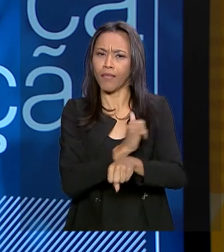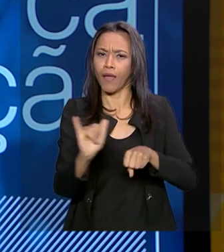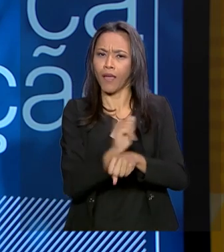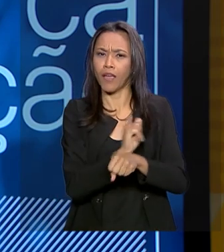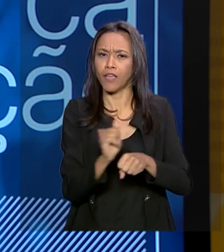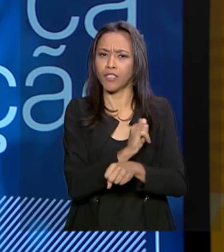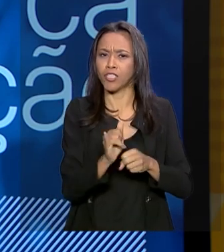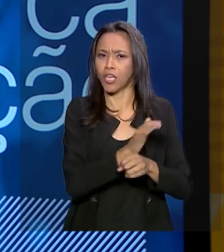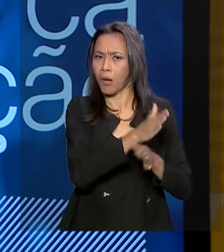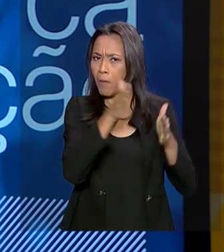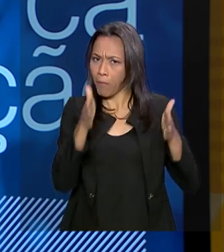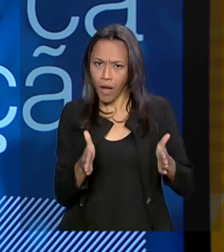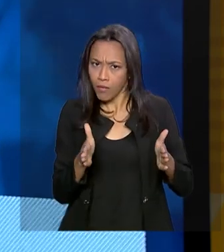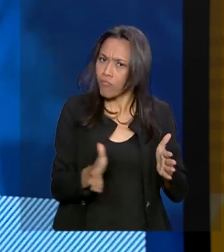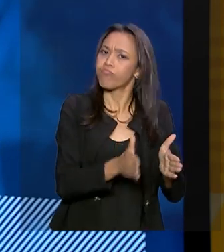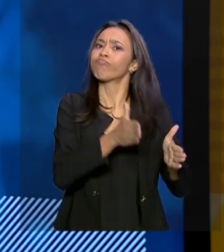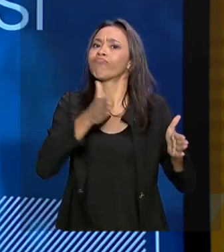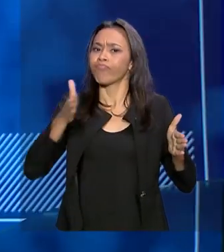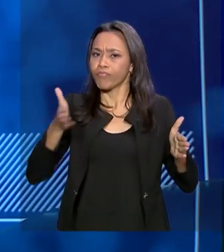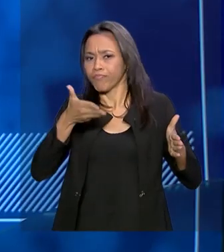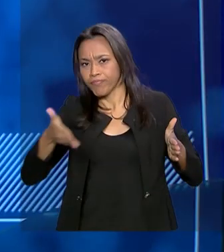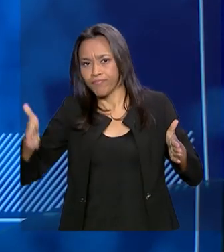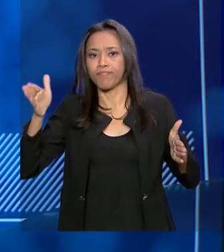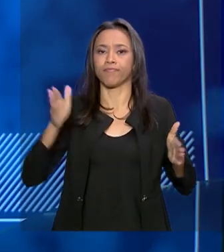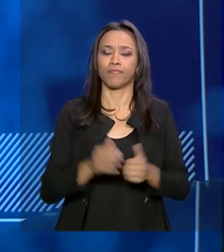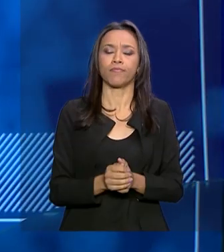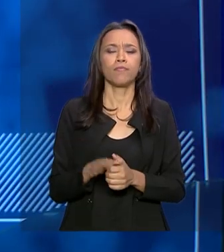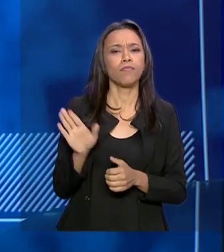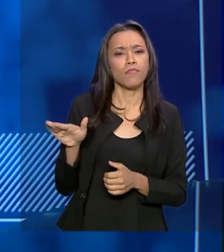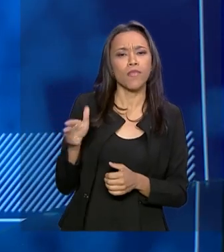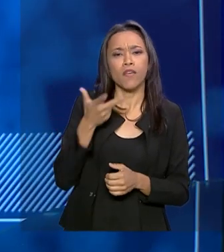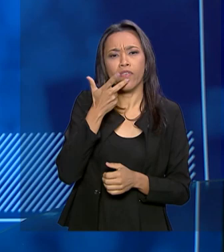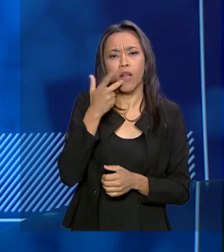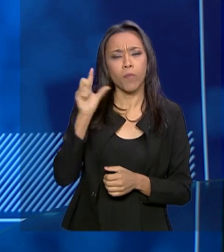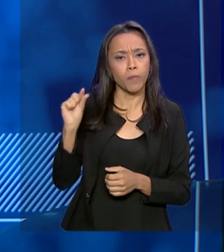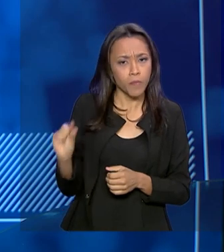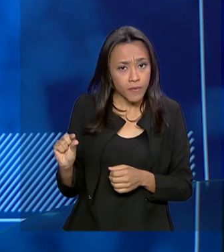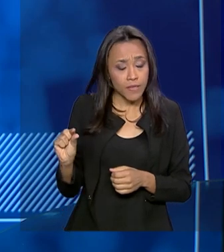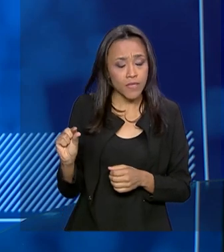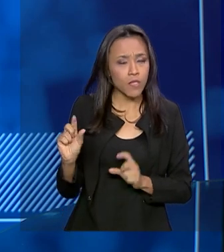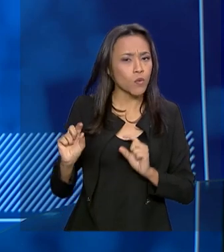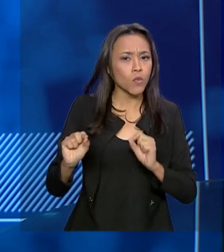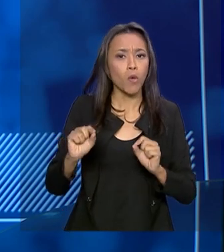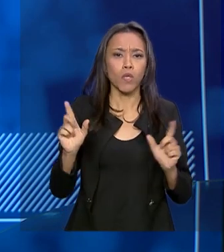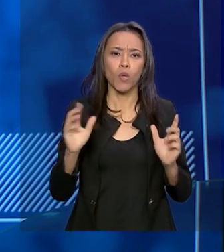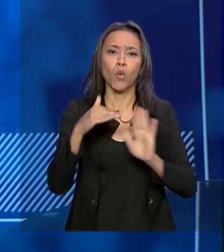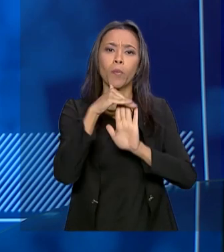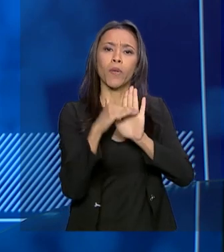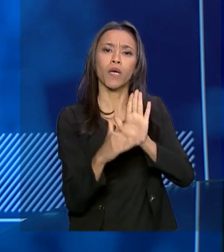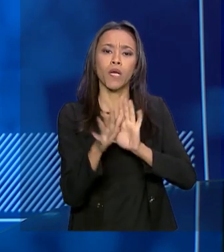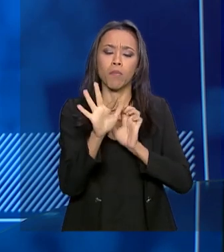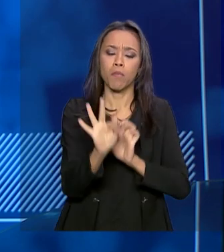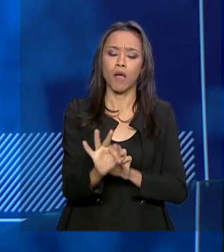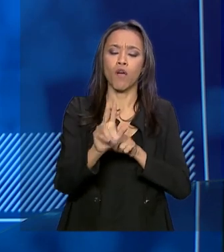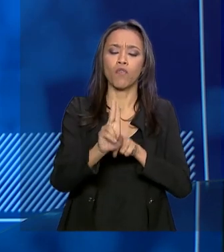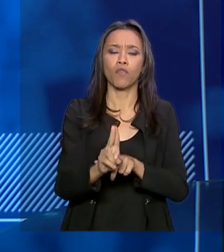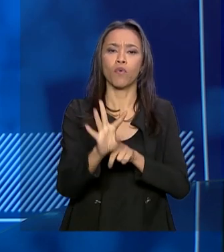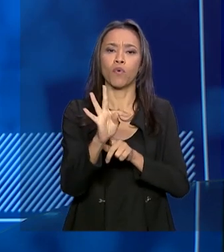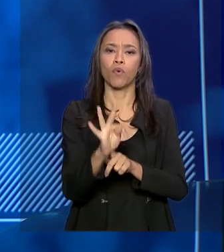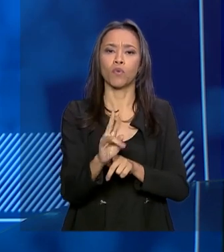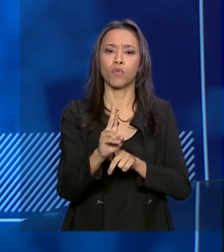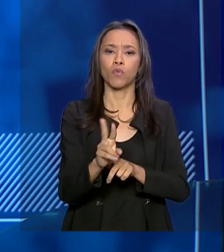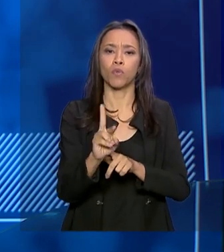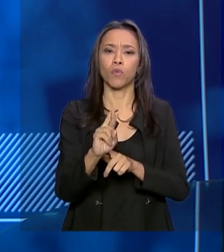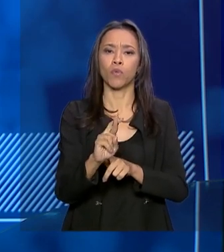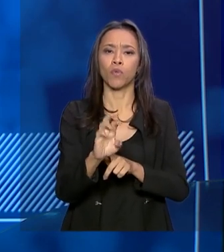O Futurice entra nesse escopo. Então, eu queria que você falasse um pouquinho sobre o Futurice. O principal objetivo